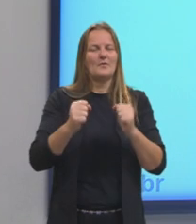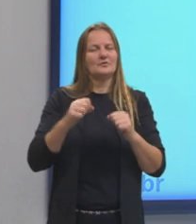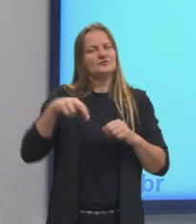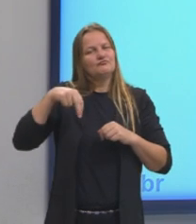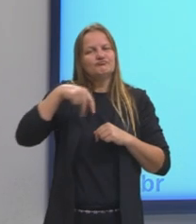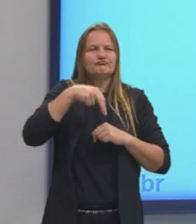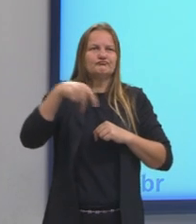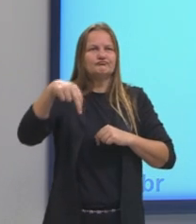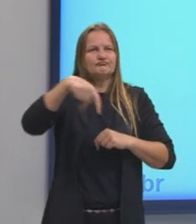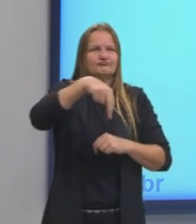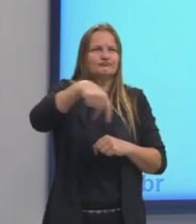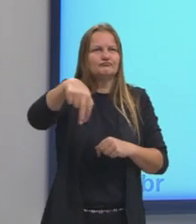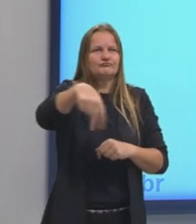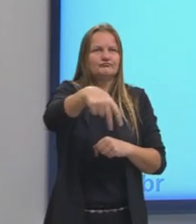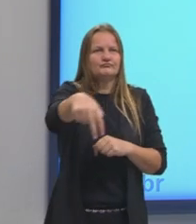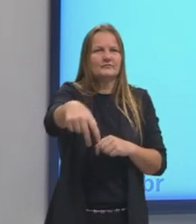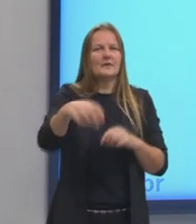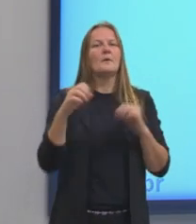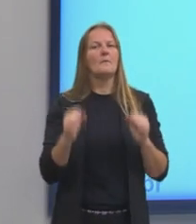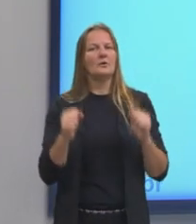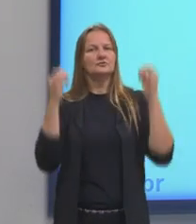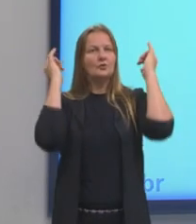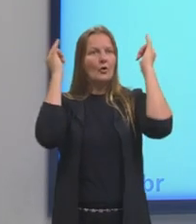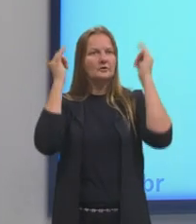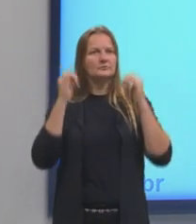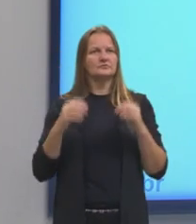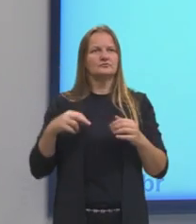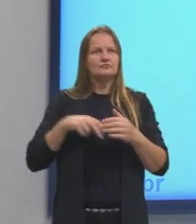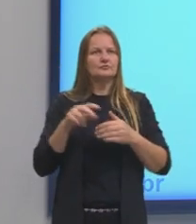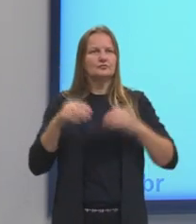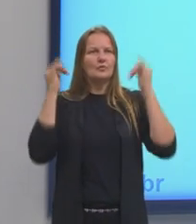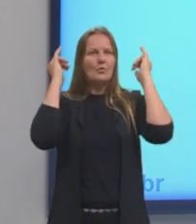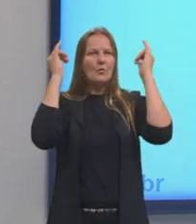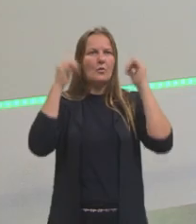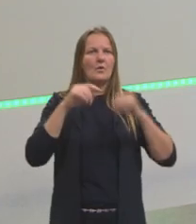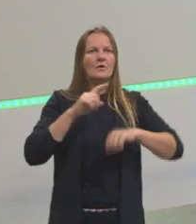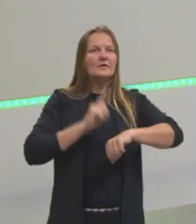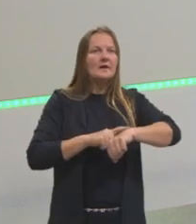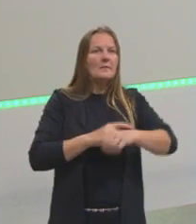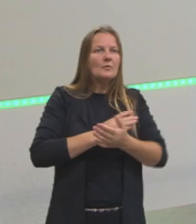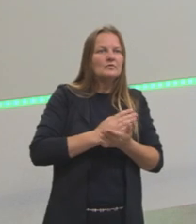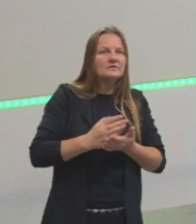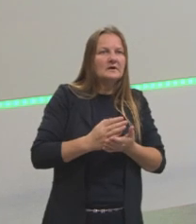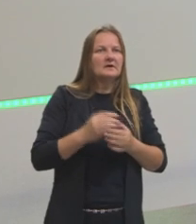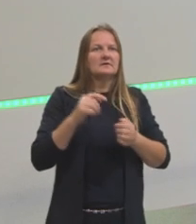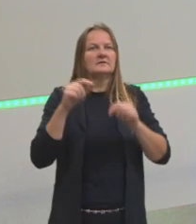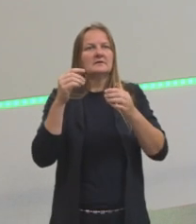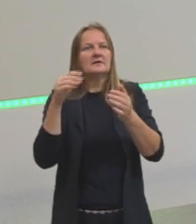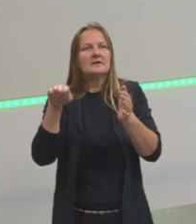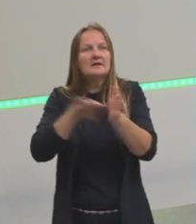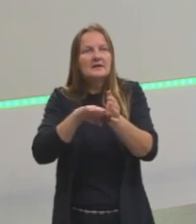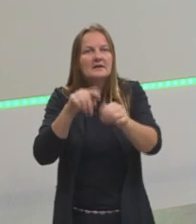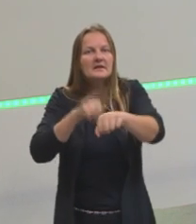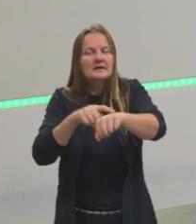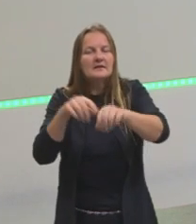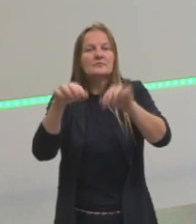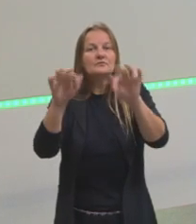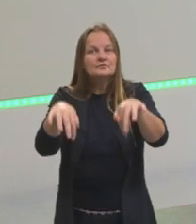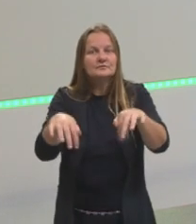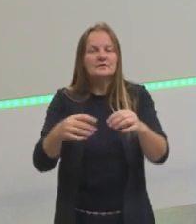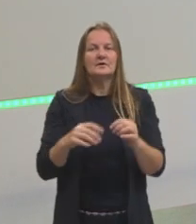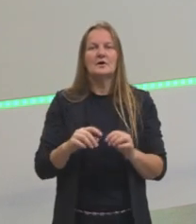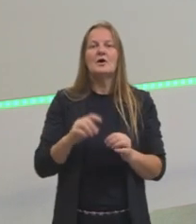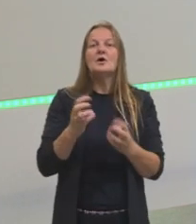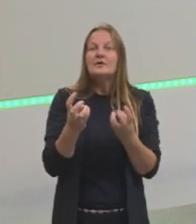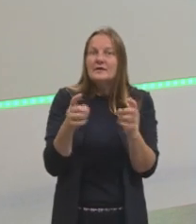ônibus, tá? Não importa o meio de transporte que vocês vão utilizar. E calcular a velocidade.